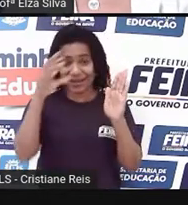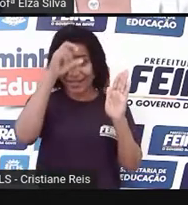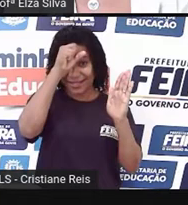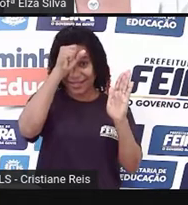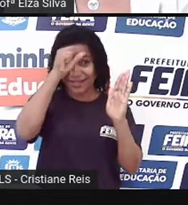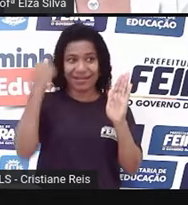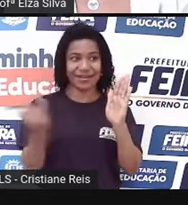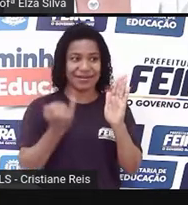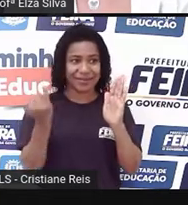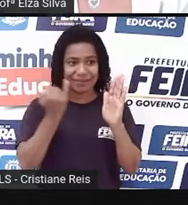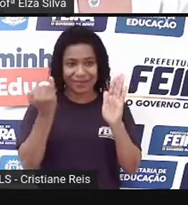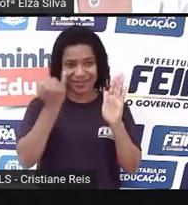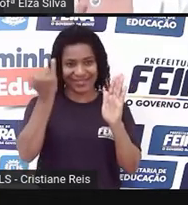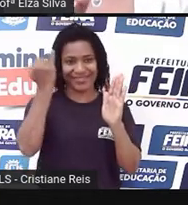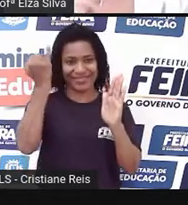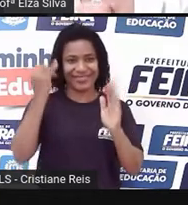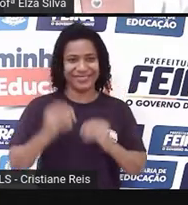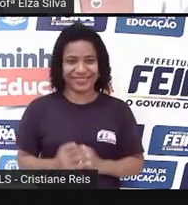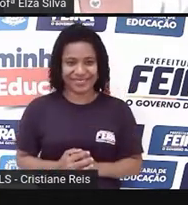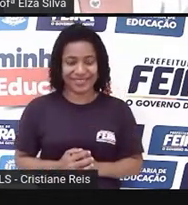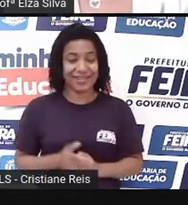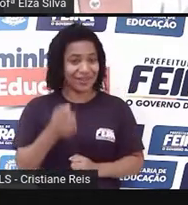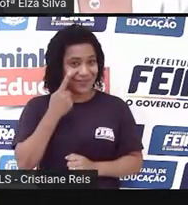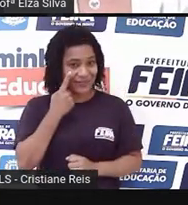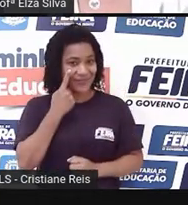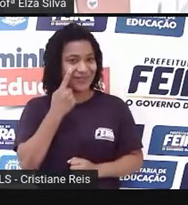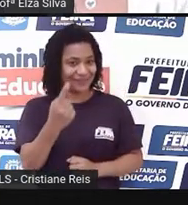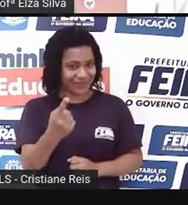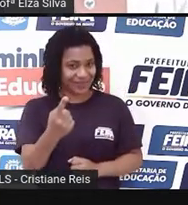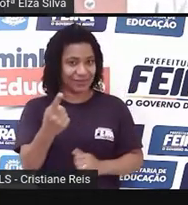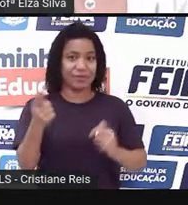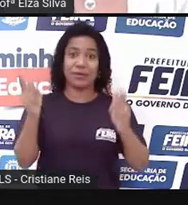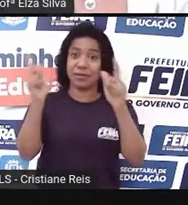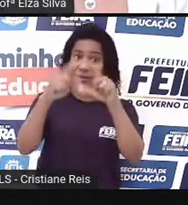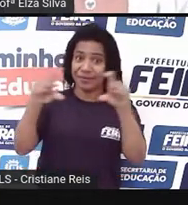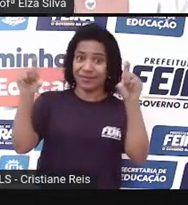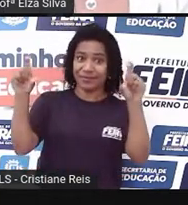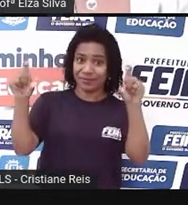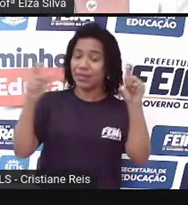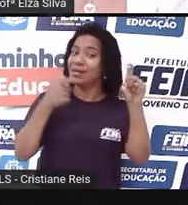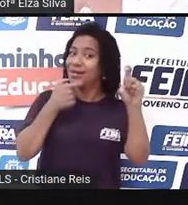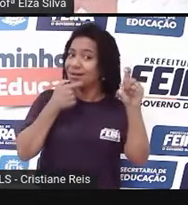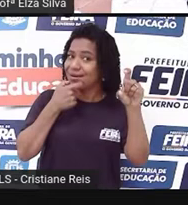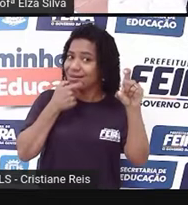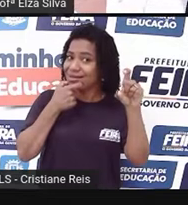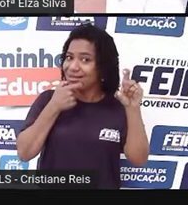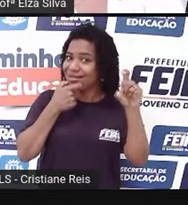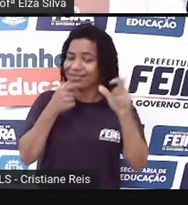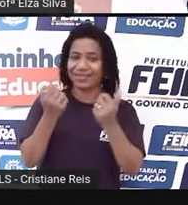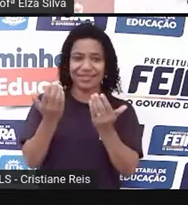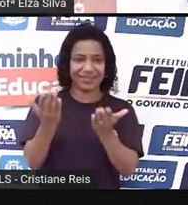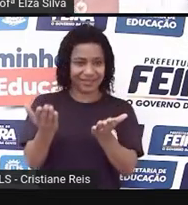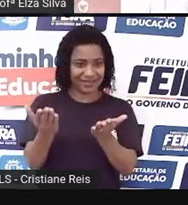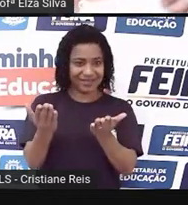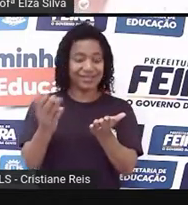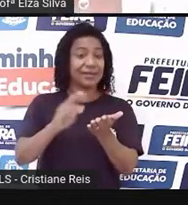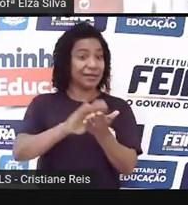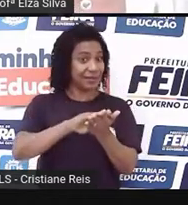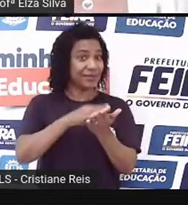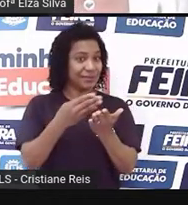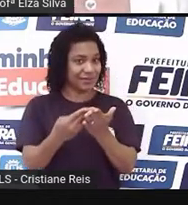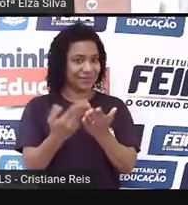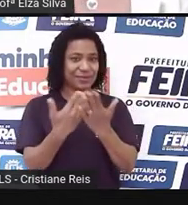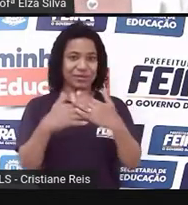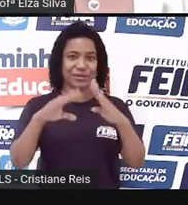nossa aula de hoje. Então escreva aí, o cabeçalho em inglês. Coloque skill, o nome da escola onde você